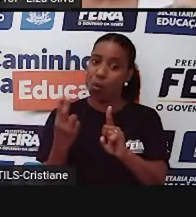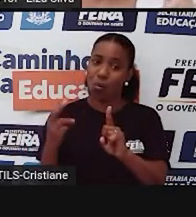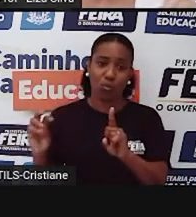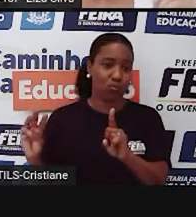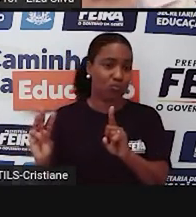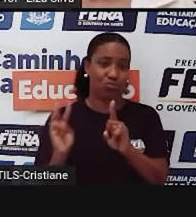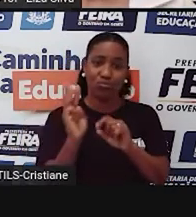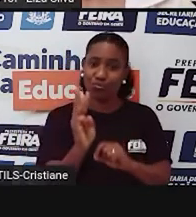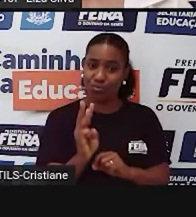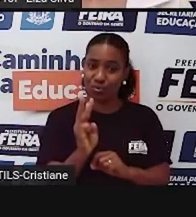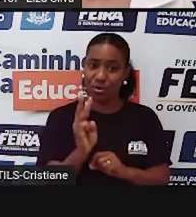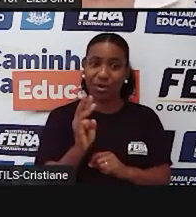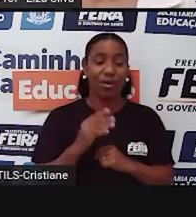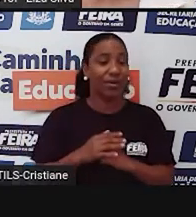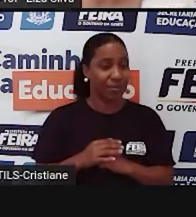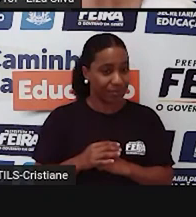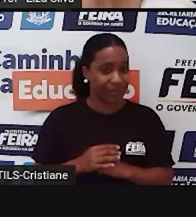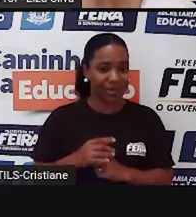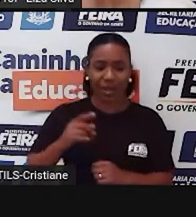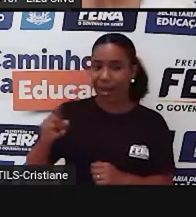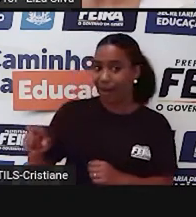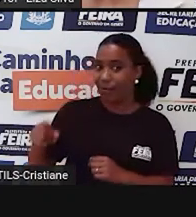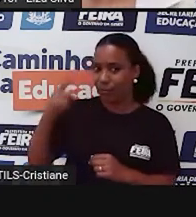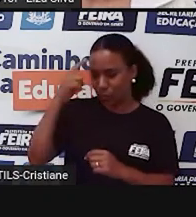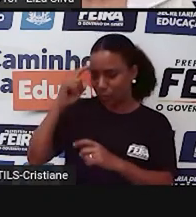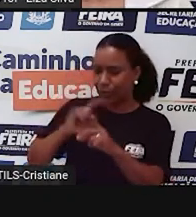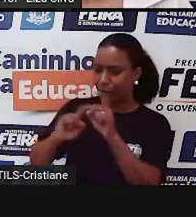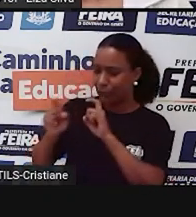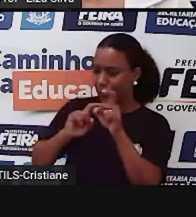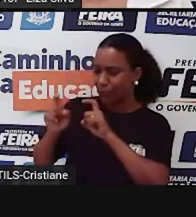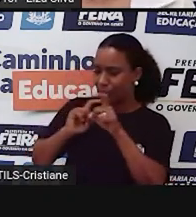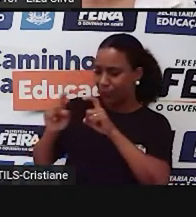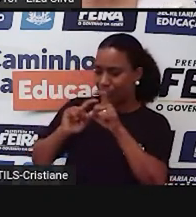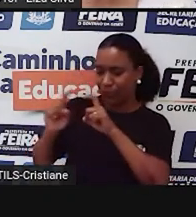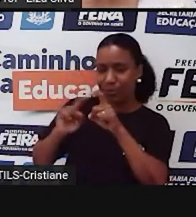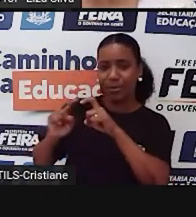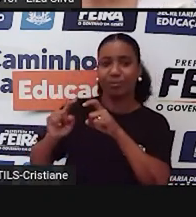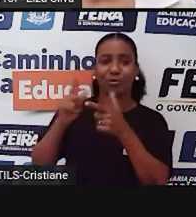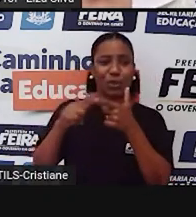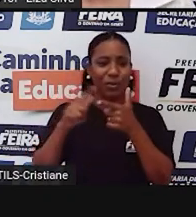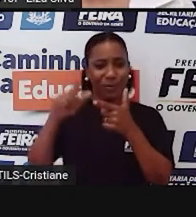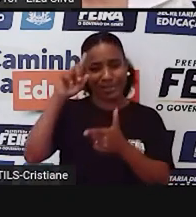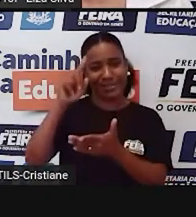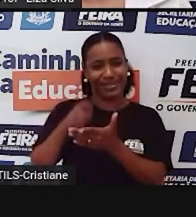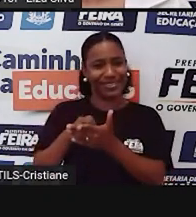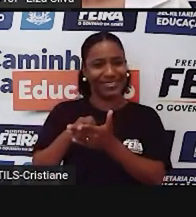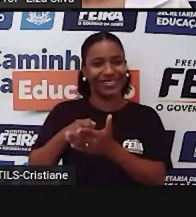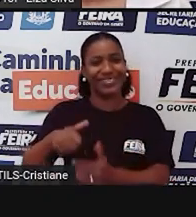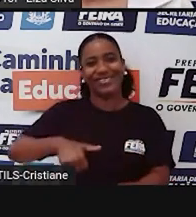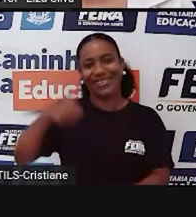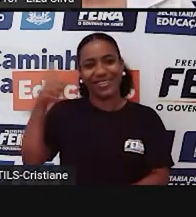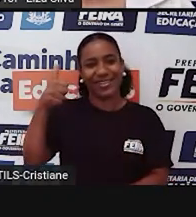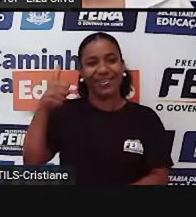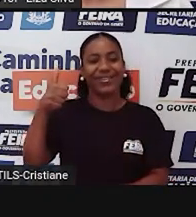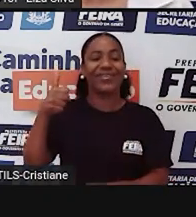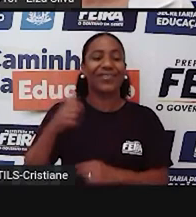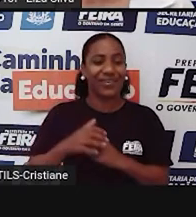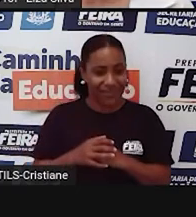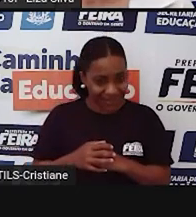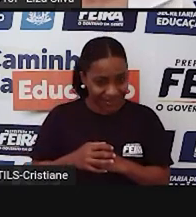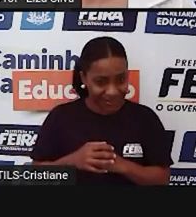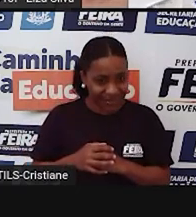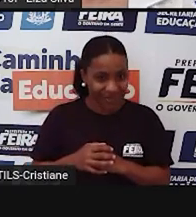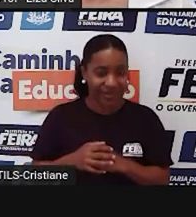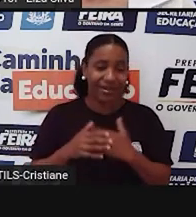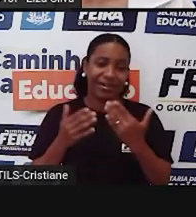diz que duas cabeças são melhores que uma, ou duas cabeças pensam melhor que uma, a gente está querendo